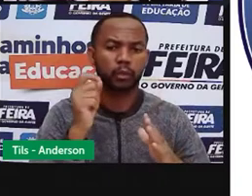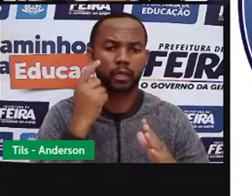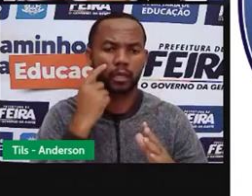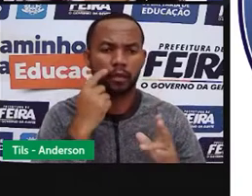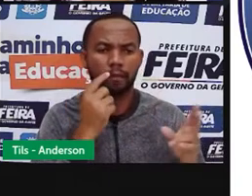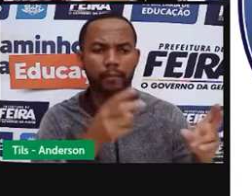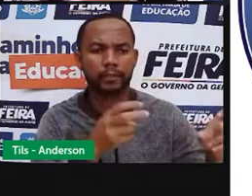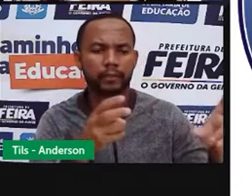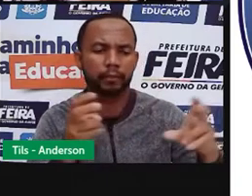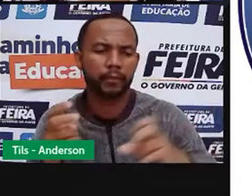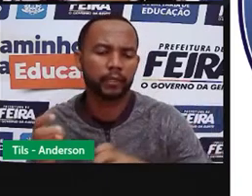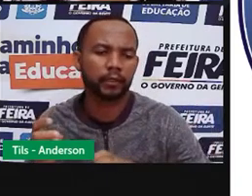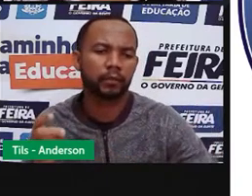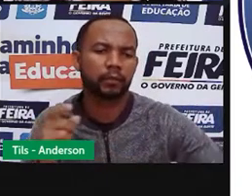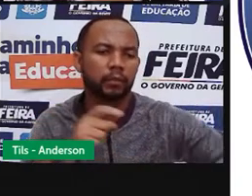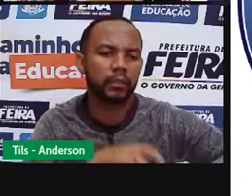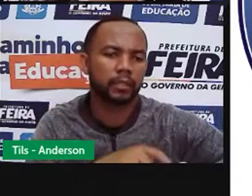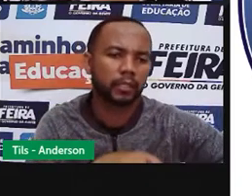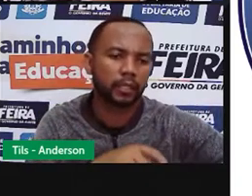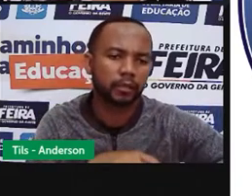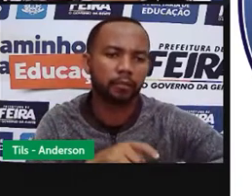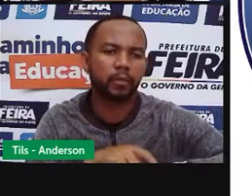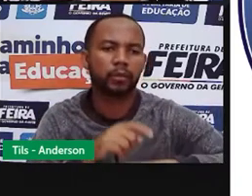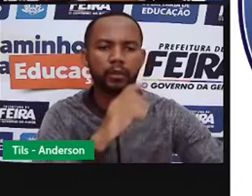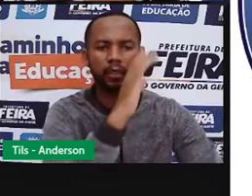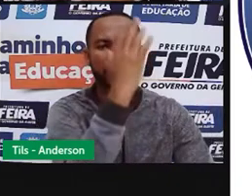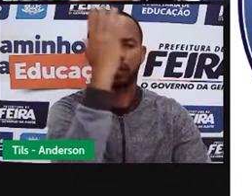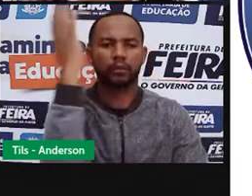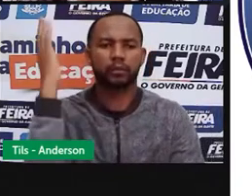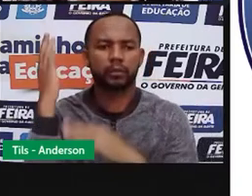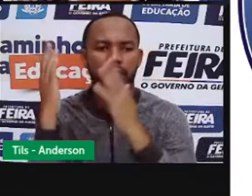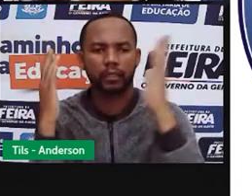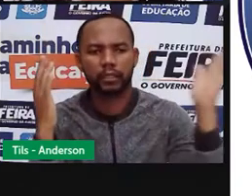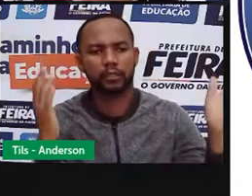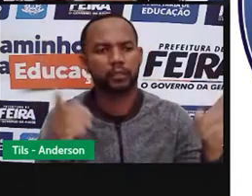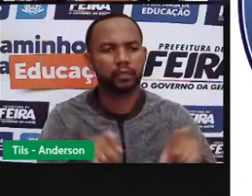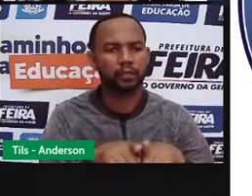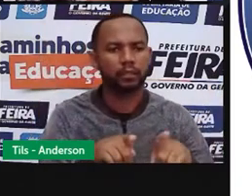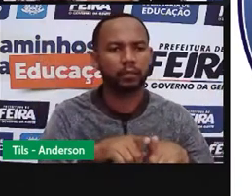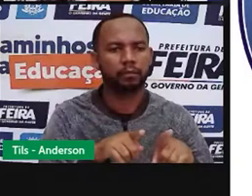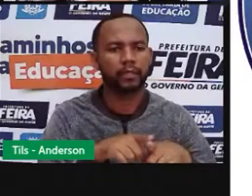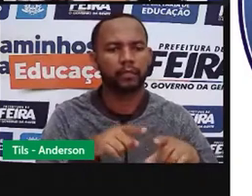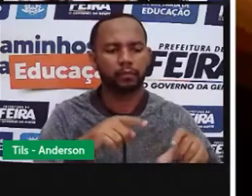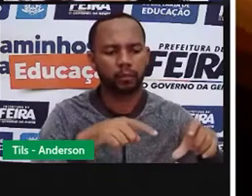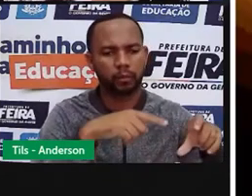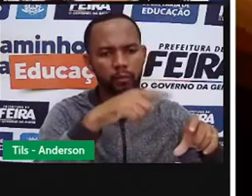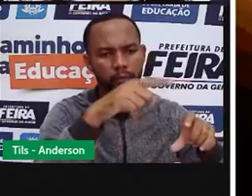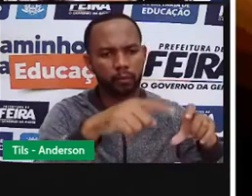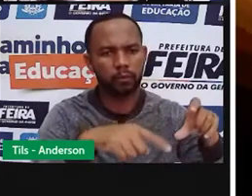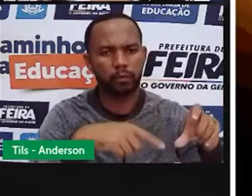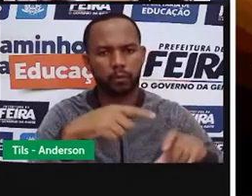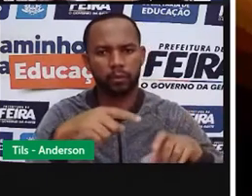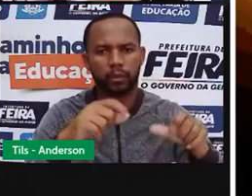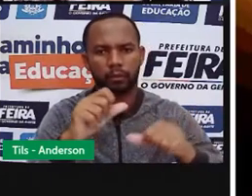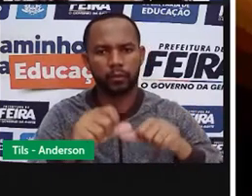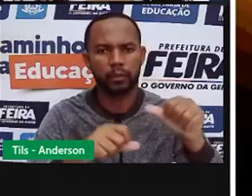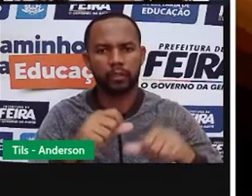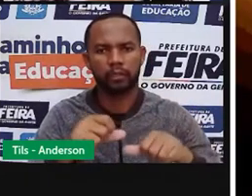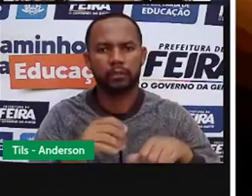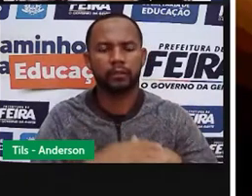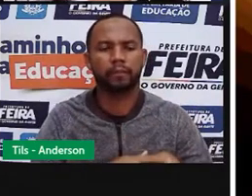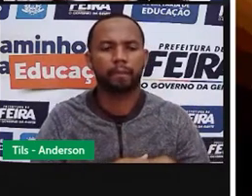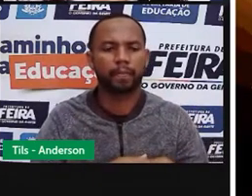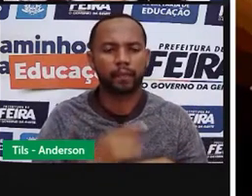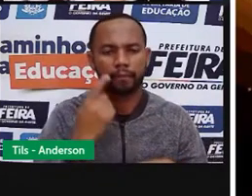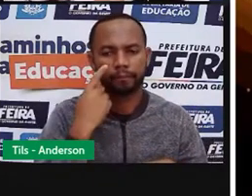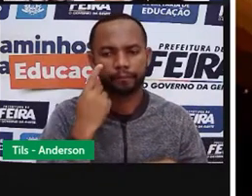observação, da observação da natureza e dos ciclos. E foi a